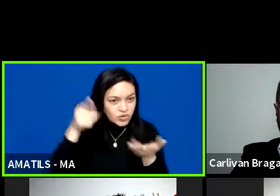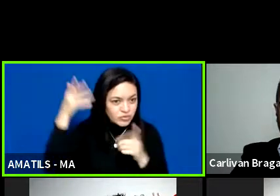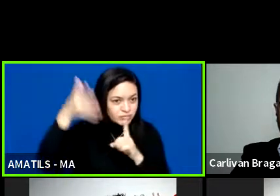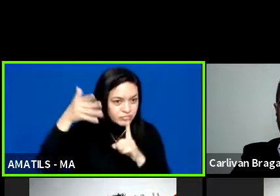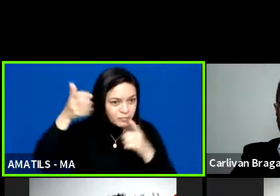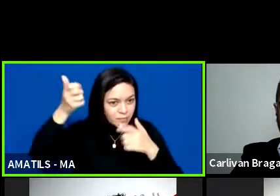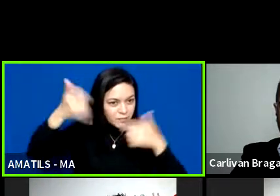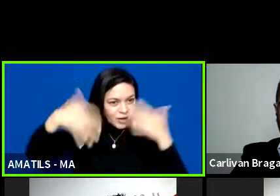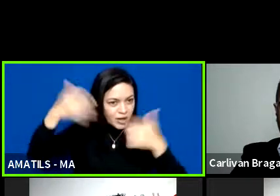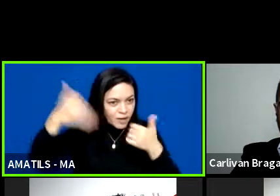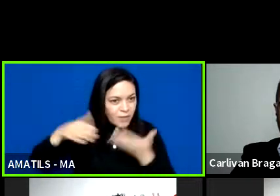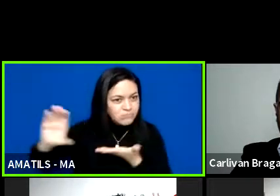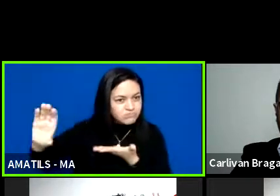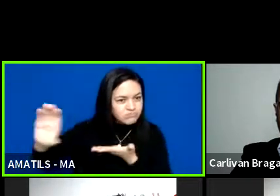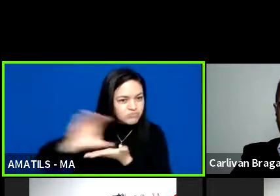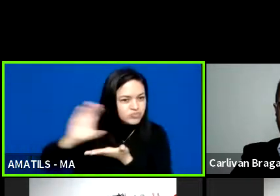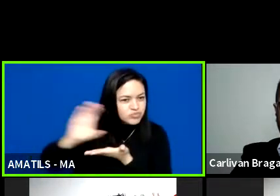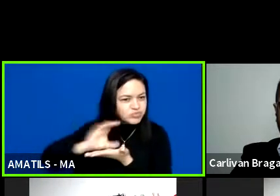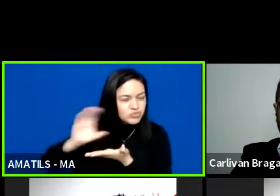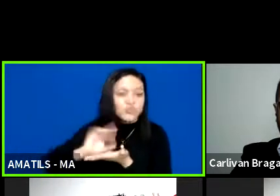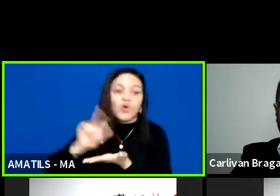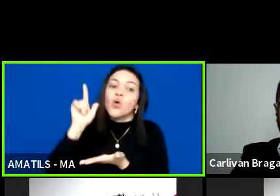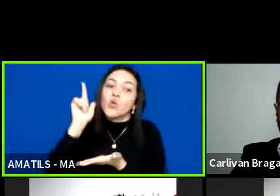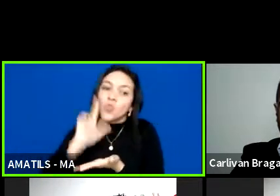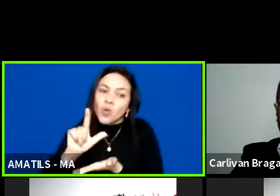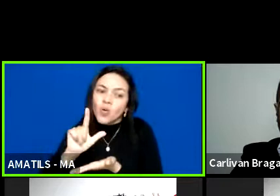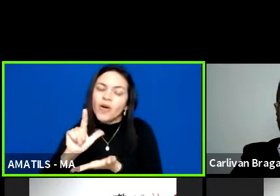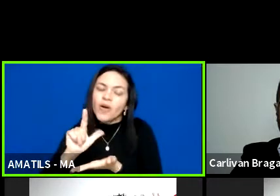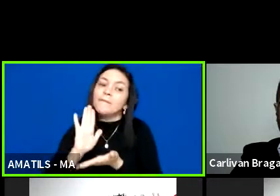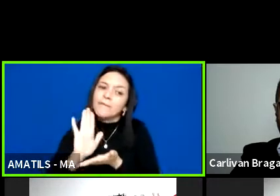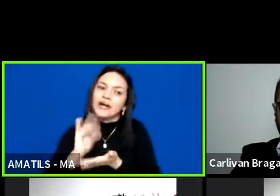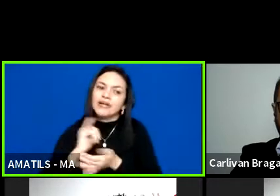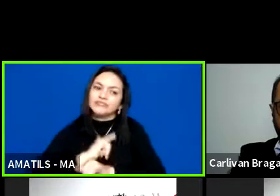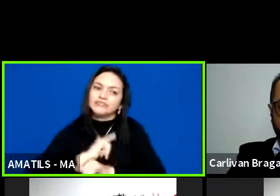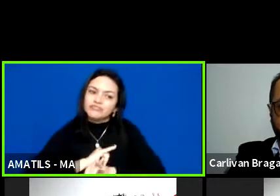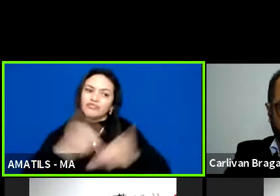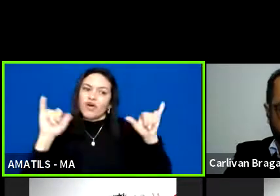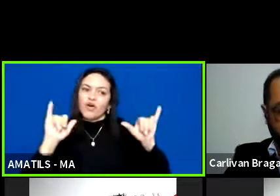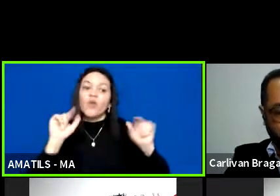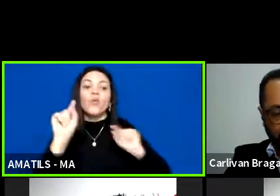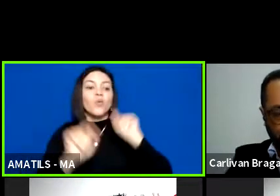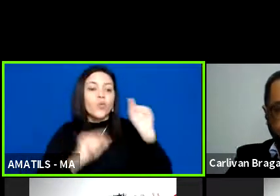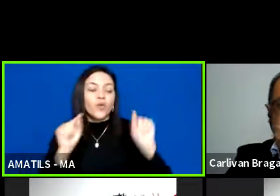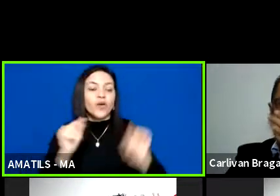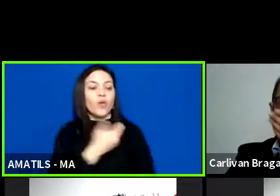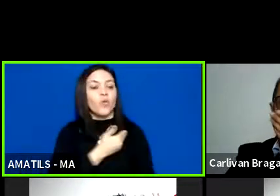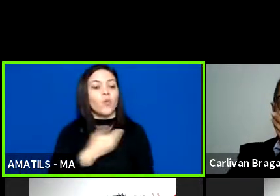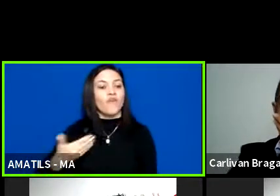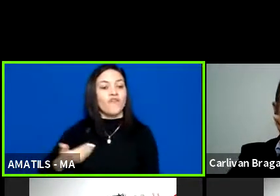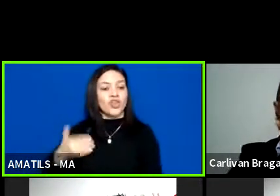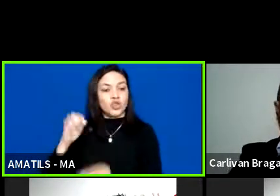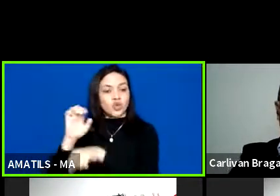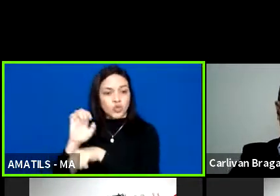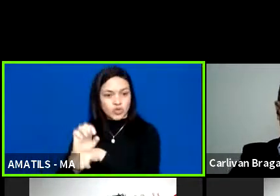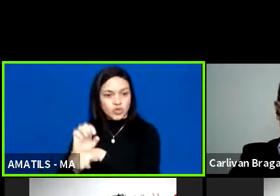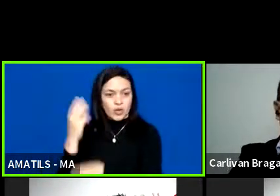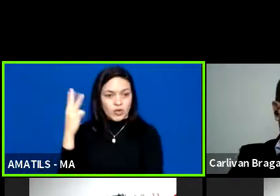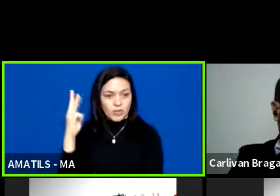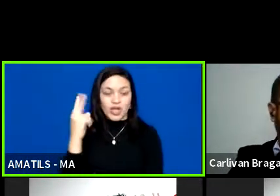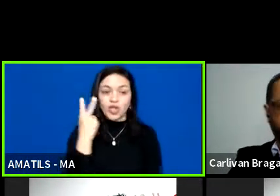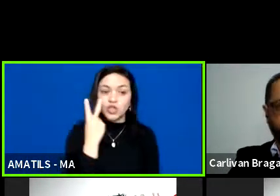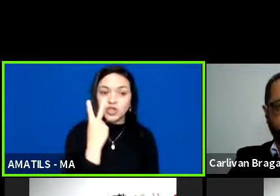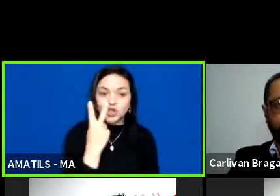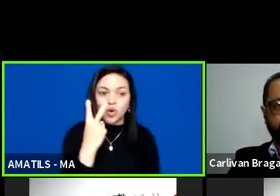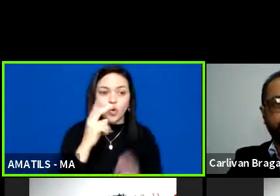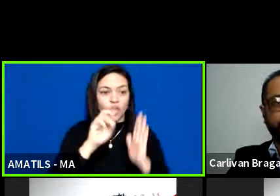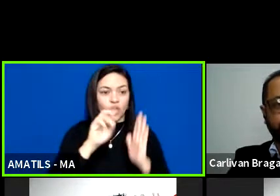aqui, inclusive, já repassei a informação a todos, mas reforçando, o governo do estado do Maranhão está com dois editais abertos,